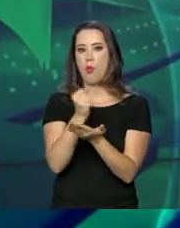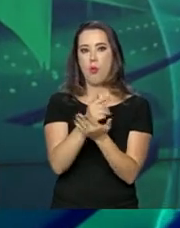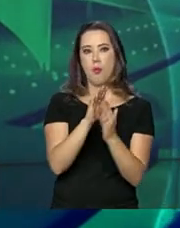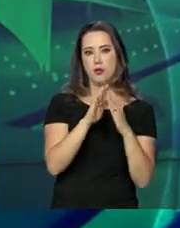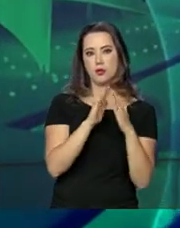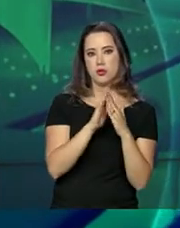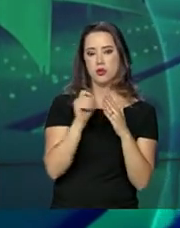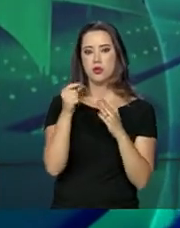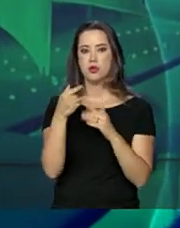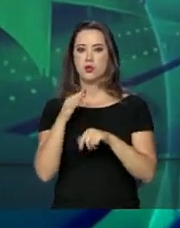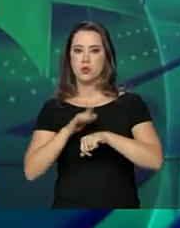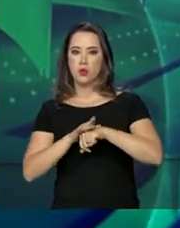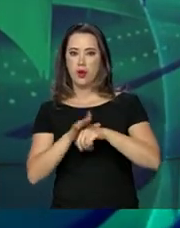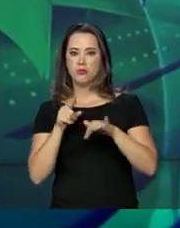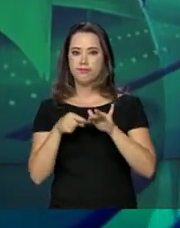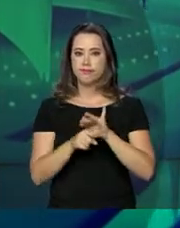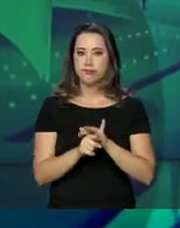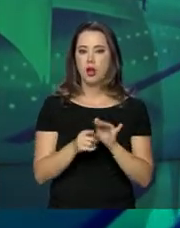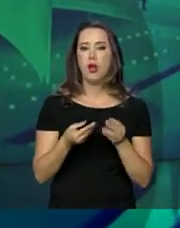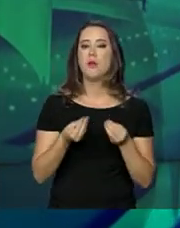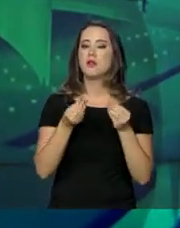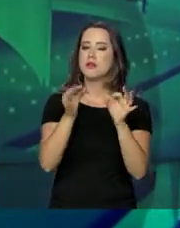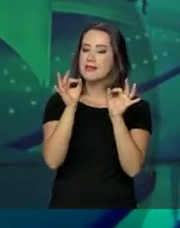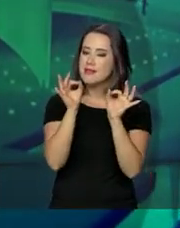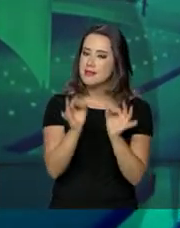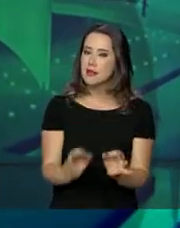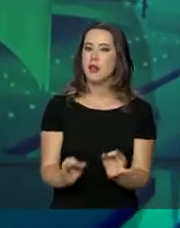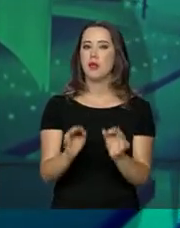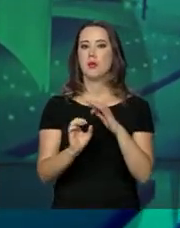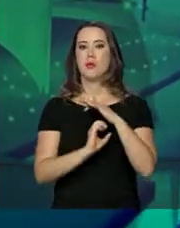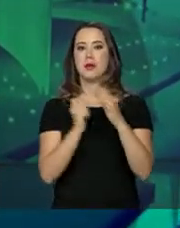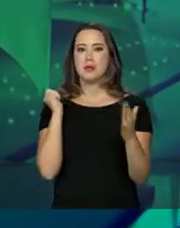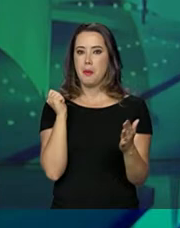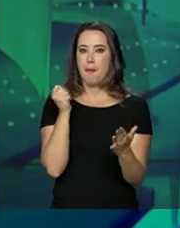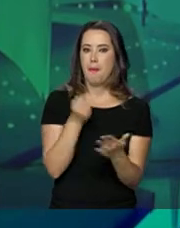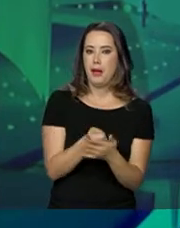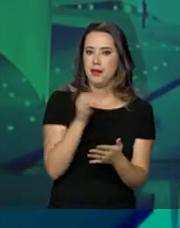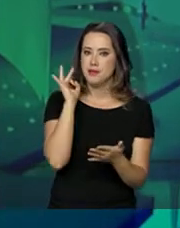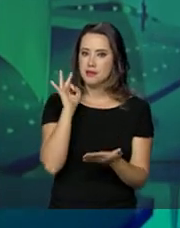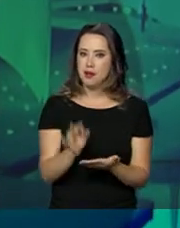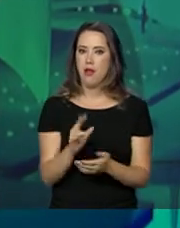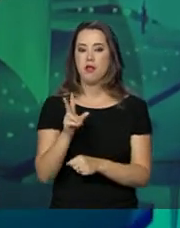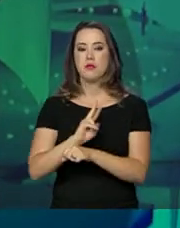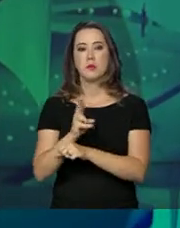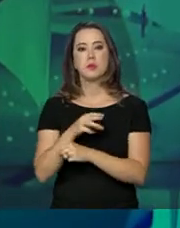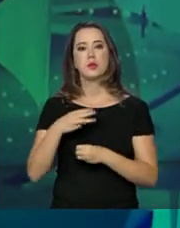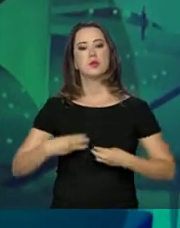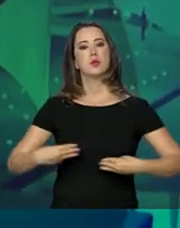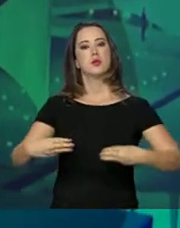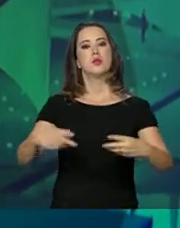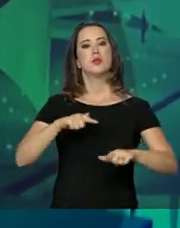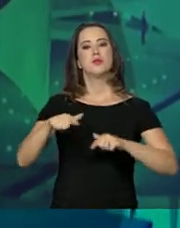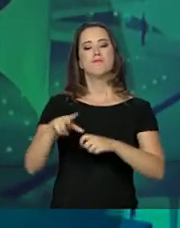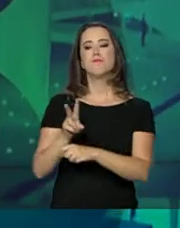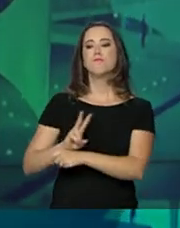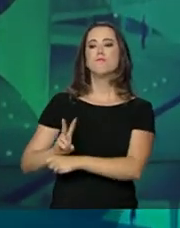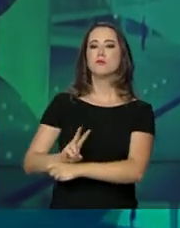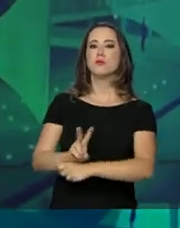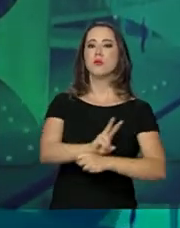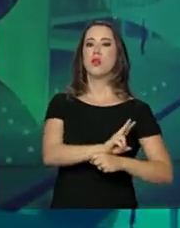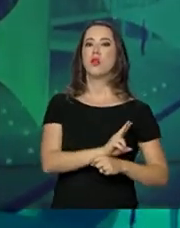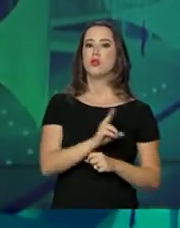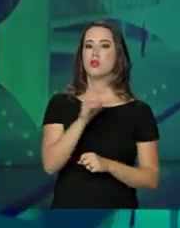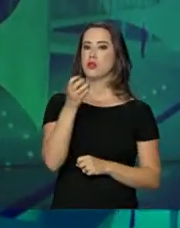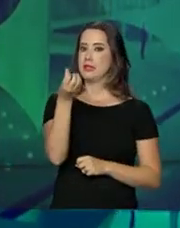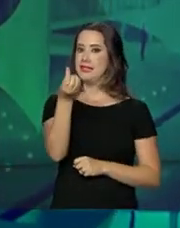doença grave. Para garantir que as empresas façam os depósitos, a fiscalização do Ministério do Trabalho é constante. Só nos